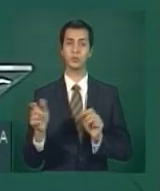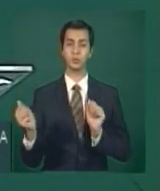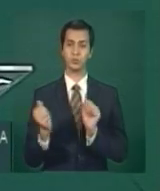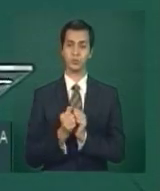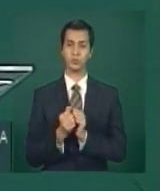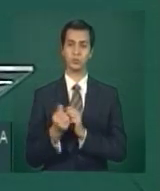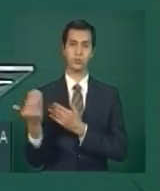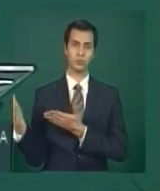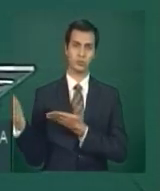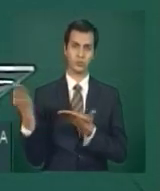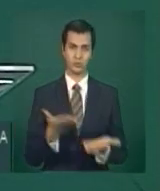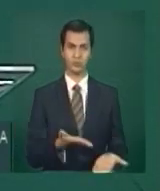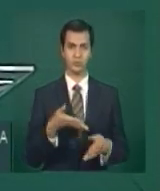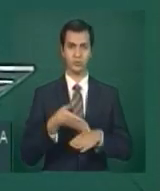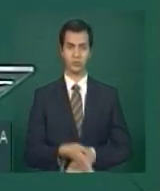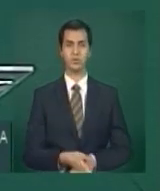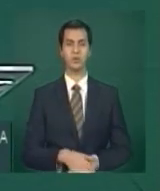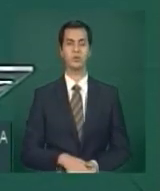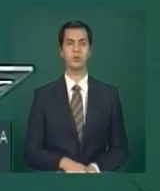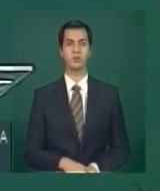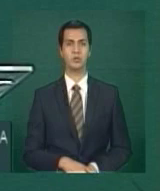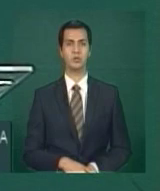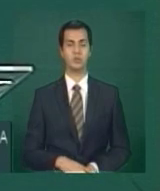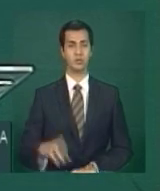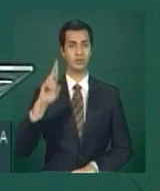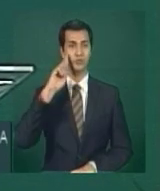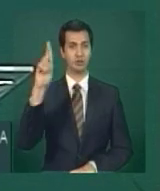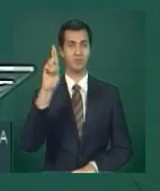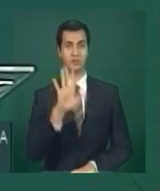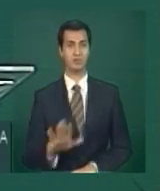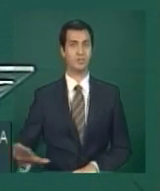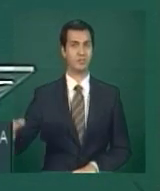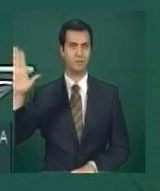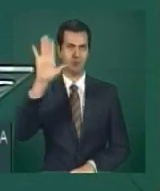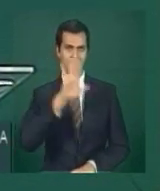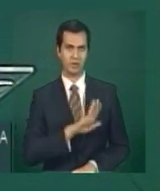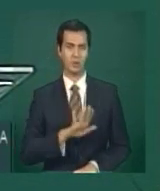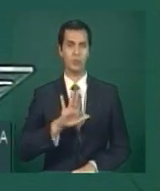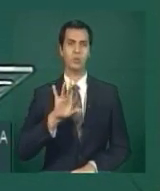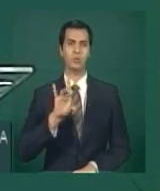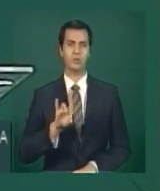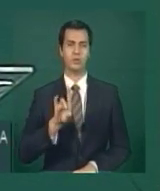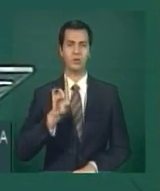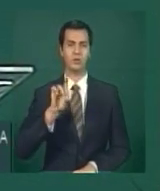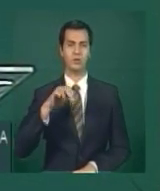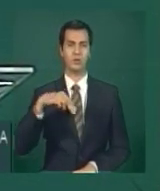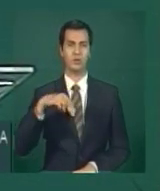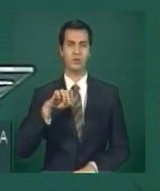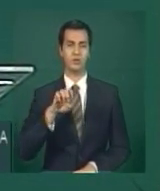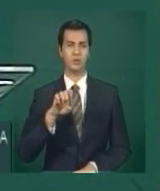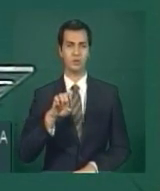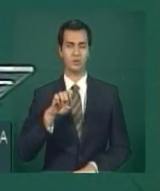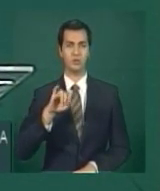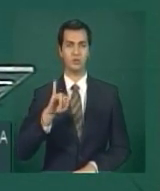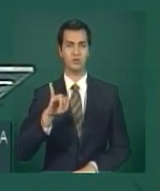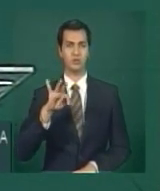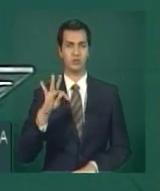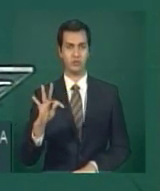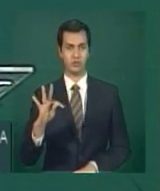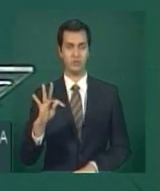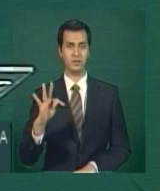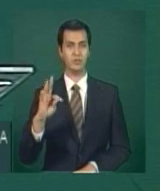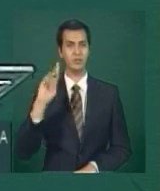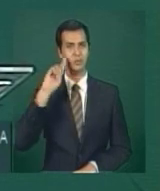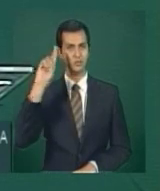nessa viagem o diretor-geral do Departamento Nacional de Infraestrutura de Transportes do DENIT,